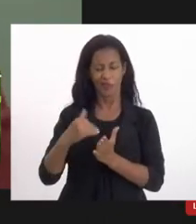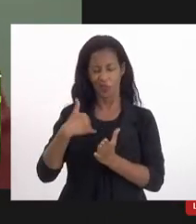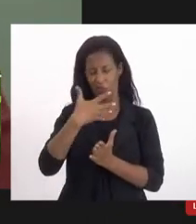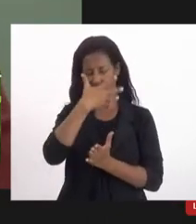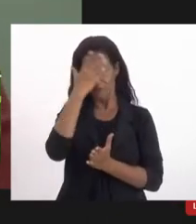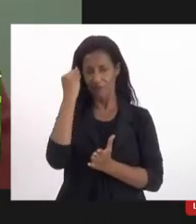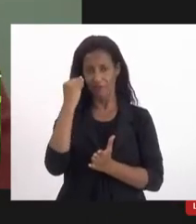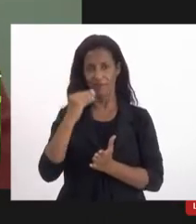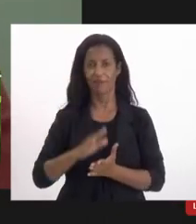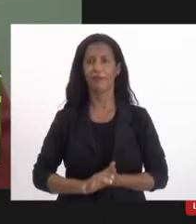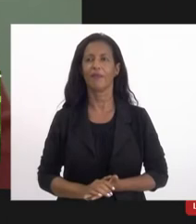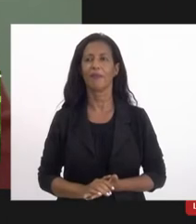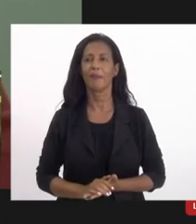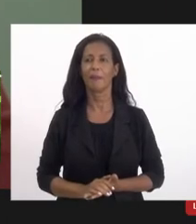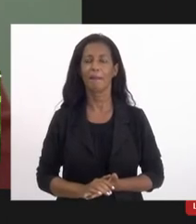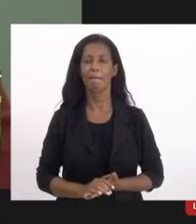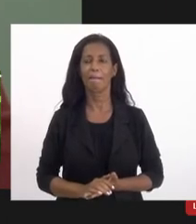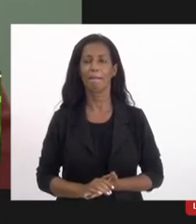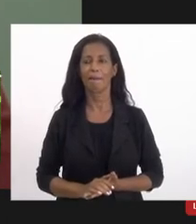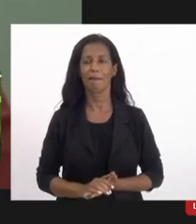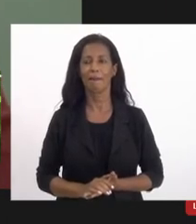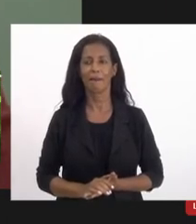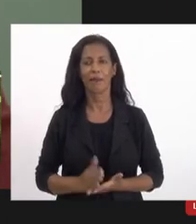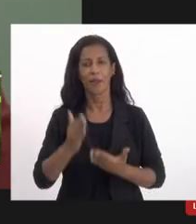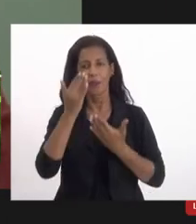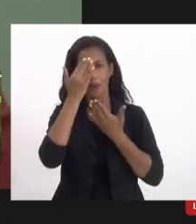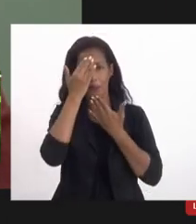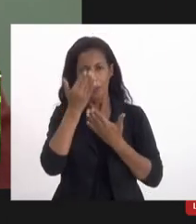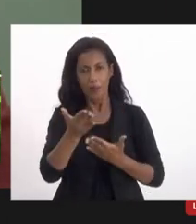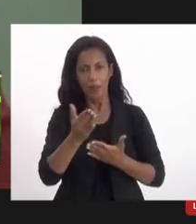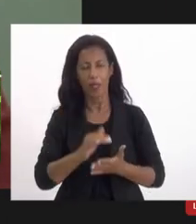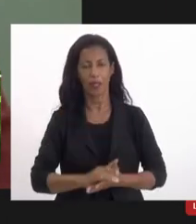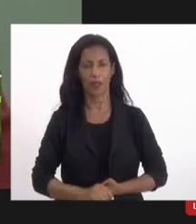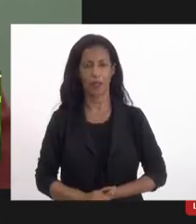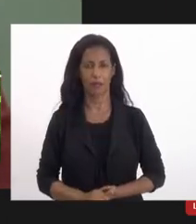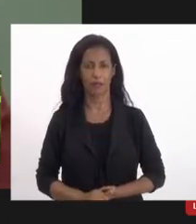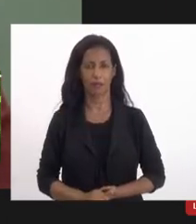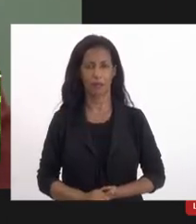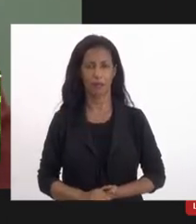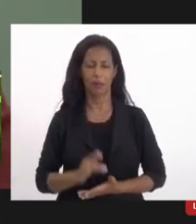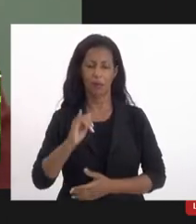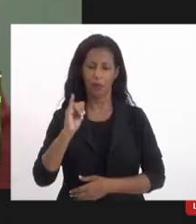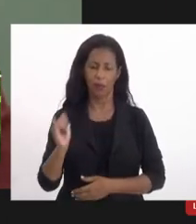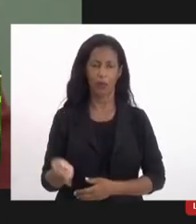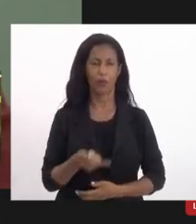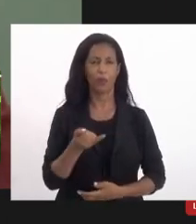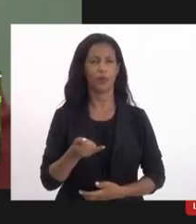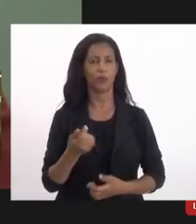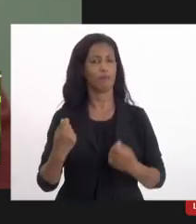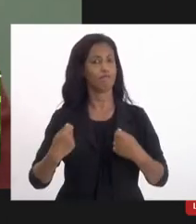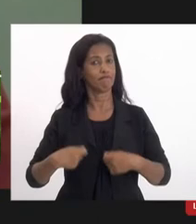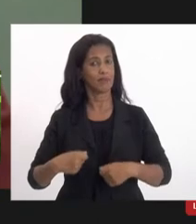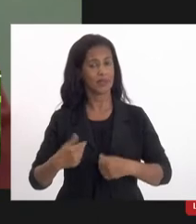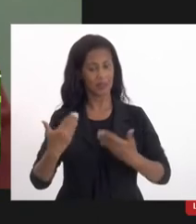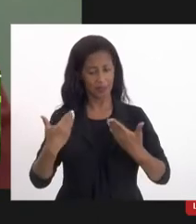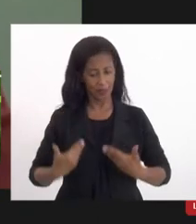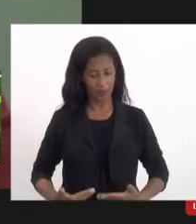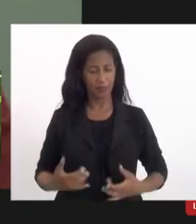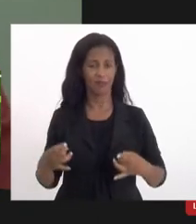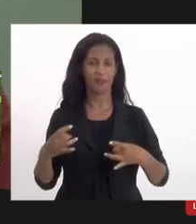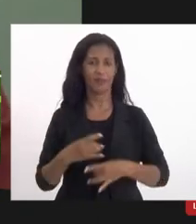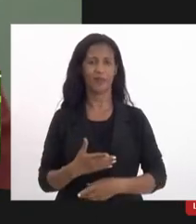esqueci. Então, muito obrigada por essa oportunidade precisando de mim sempre à